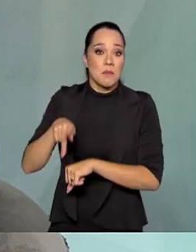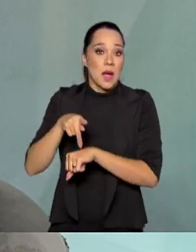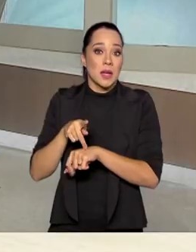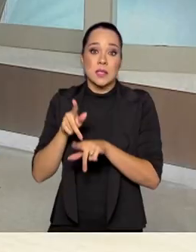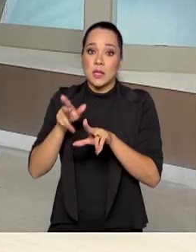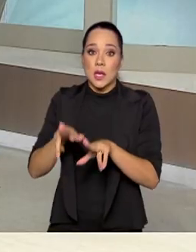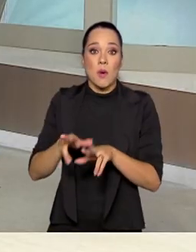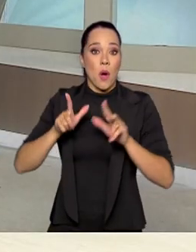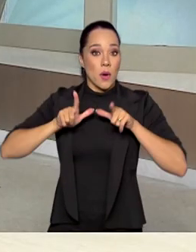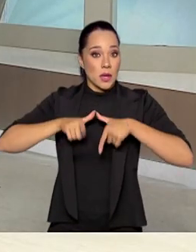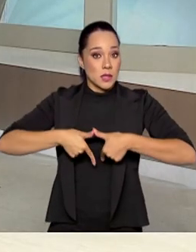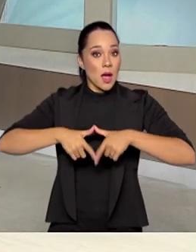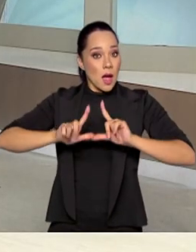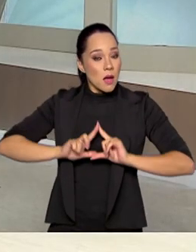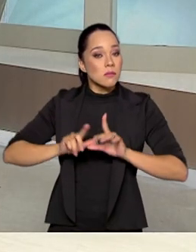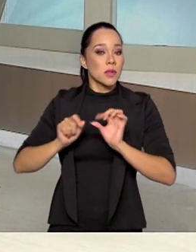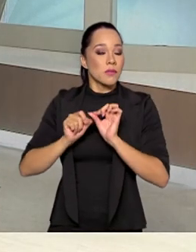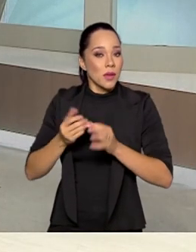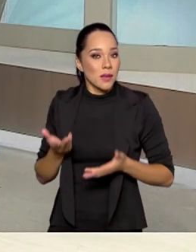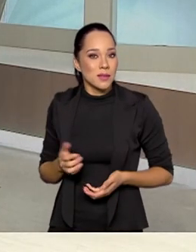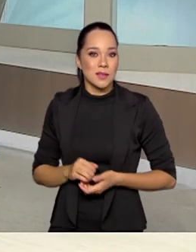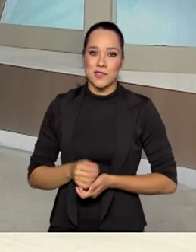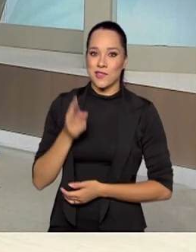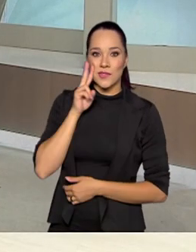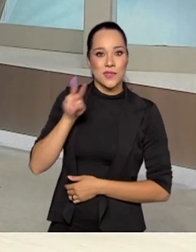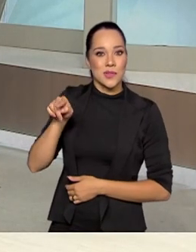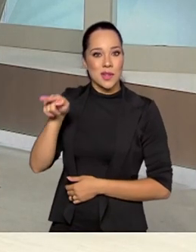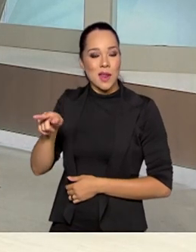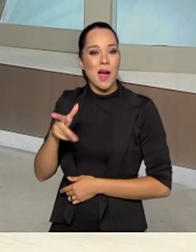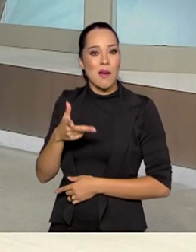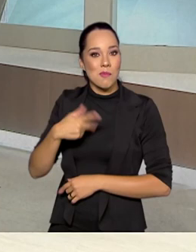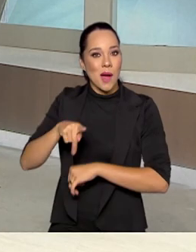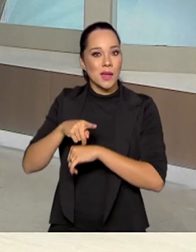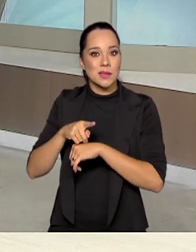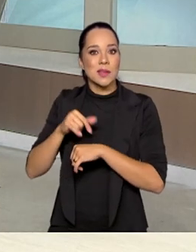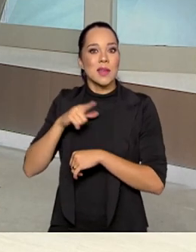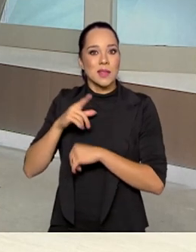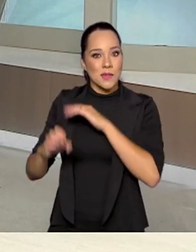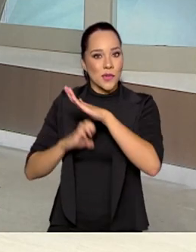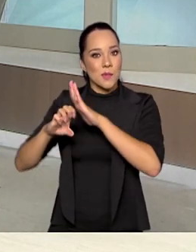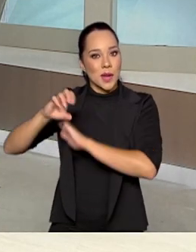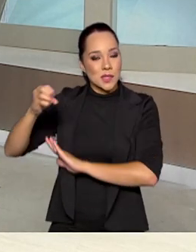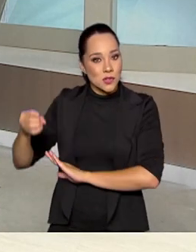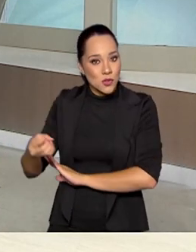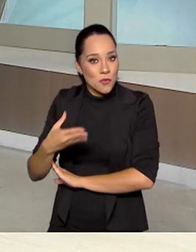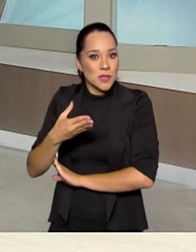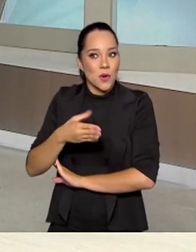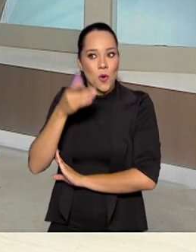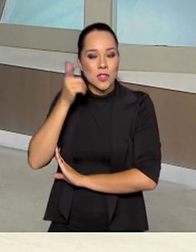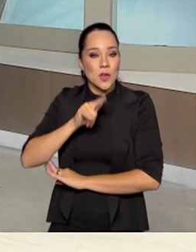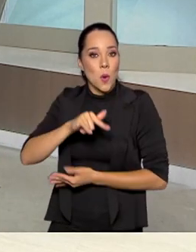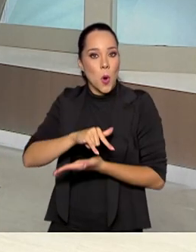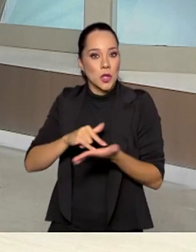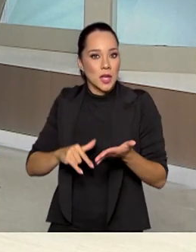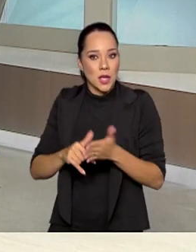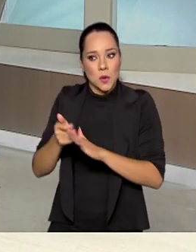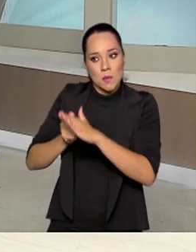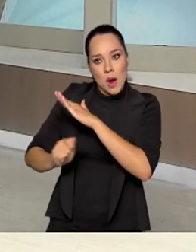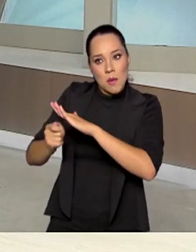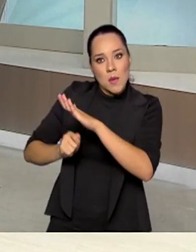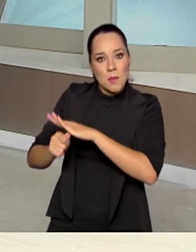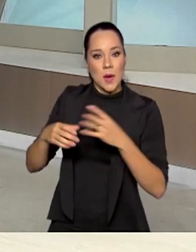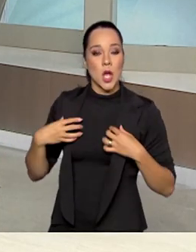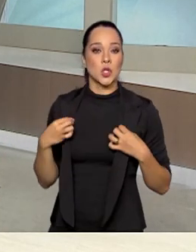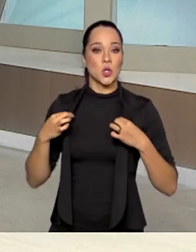exemplo, como Israel têm feito. Recentemente nós vimos que eles ganharam uma startup de Israel, ganhou um contrato de fornecimento de